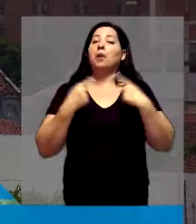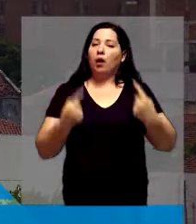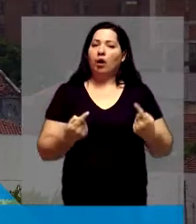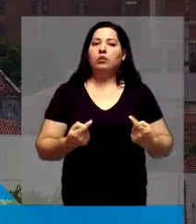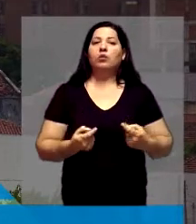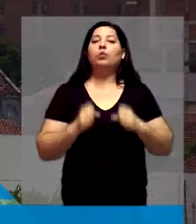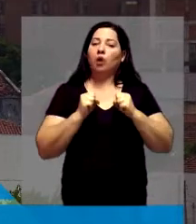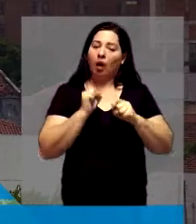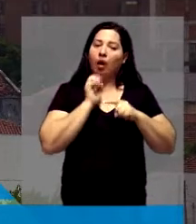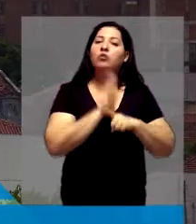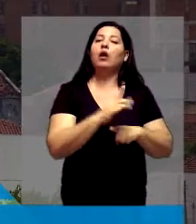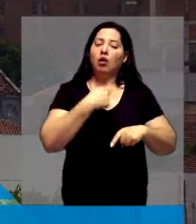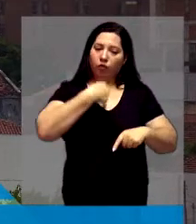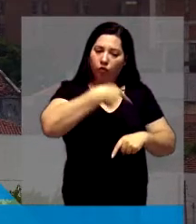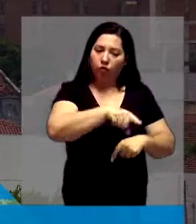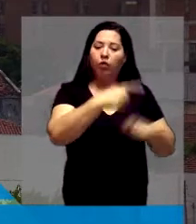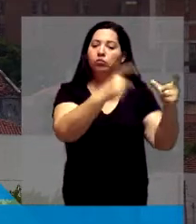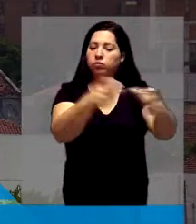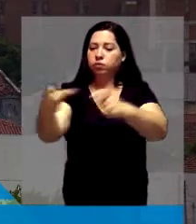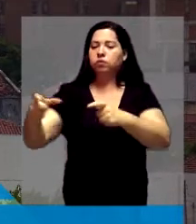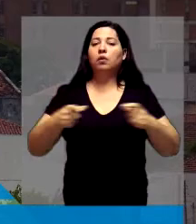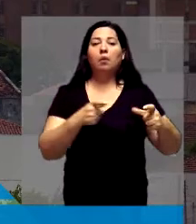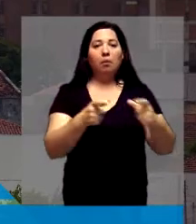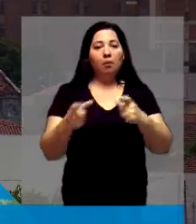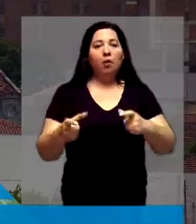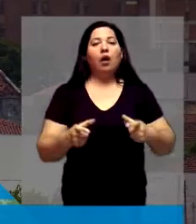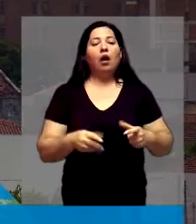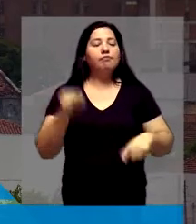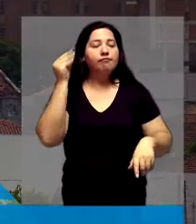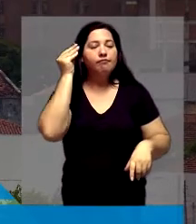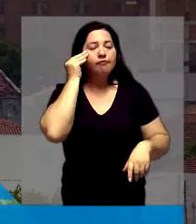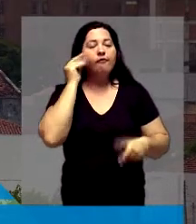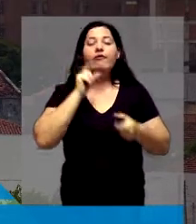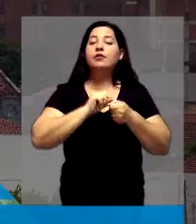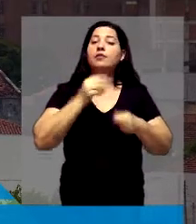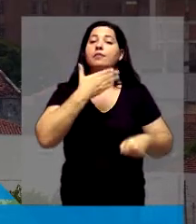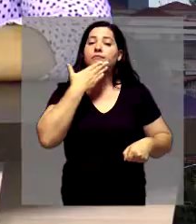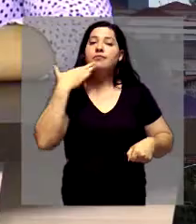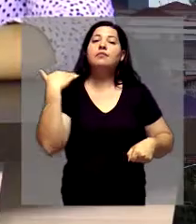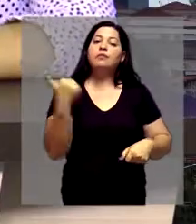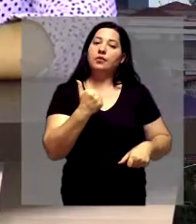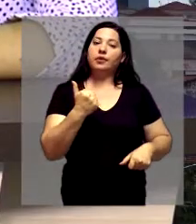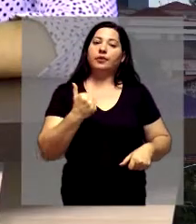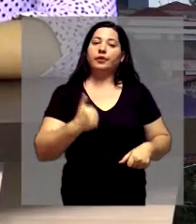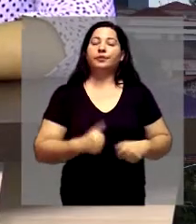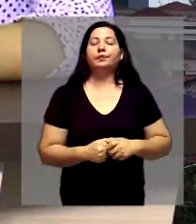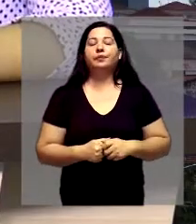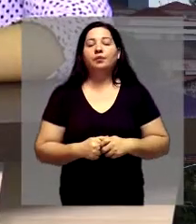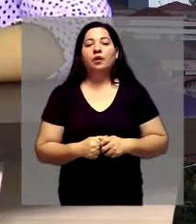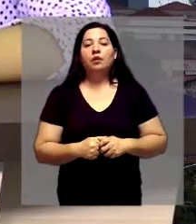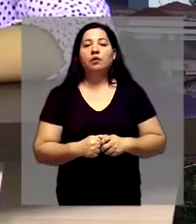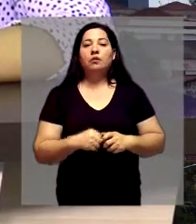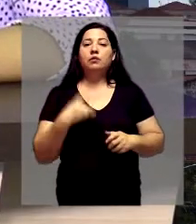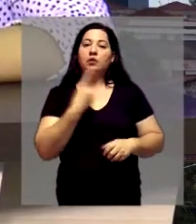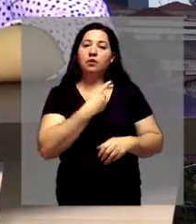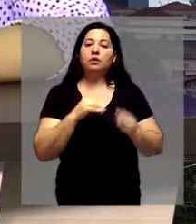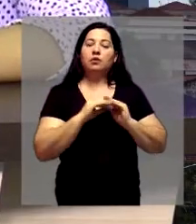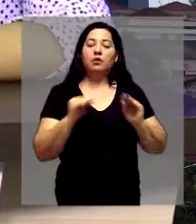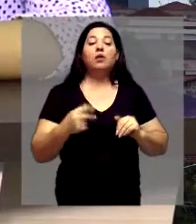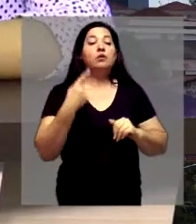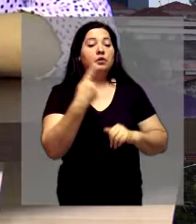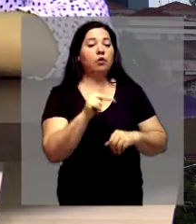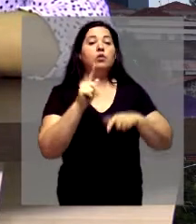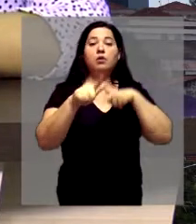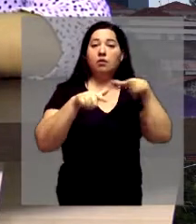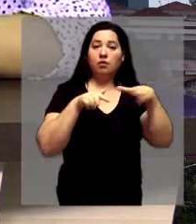vou estar em todos os bairros e vou tentar fazer o melhor possível. E pra gente fechar, então, na verdade, o seu trabalho,